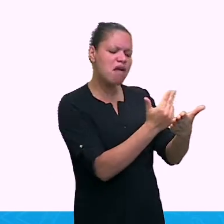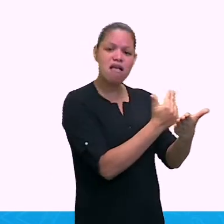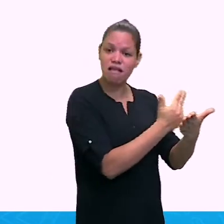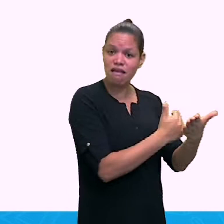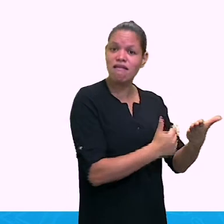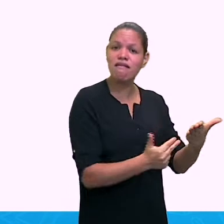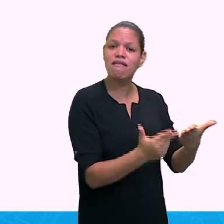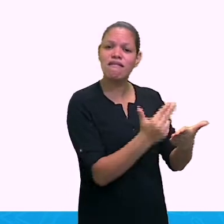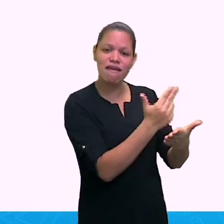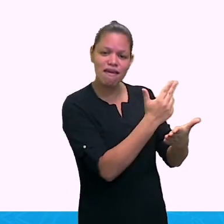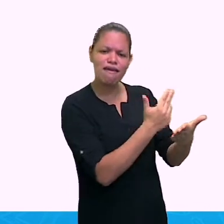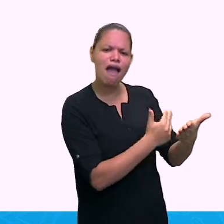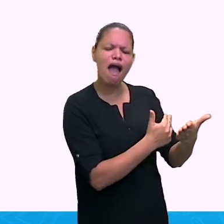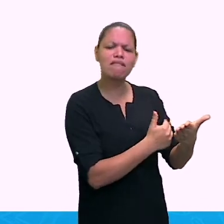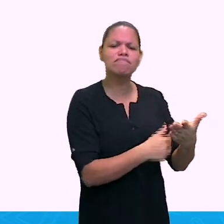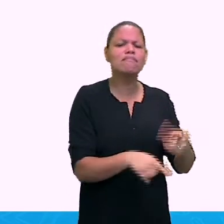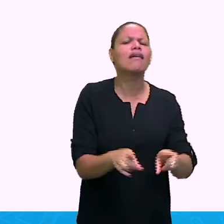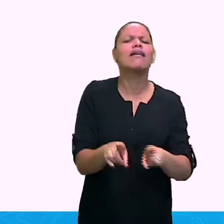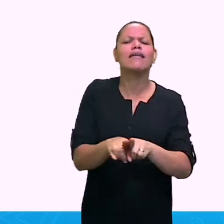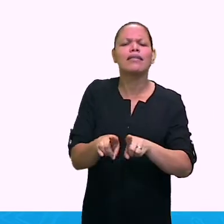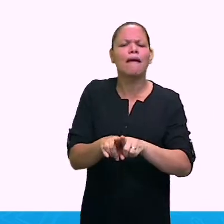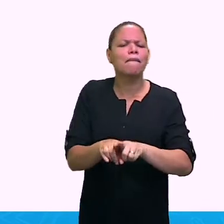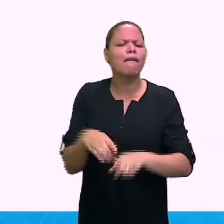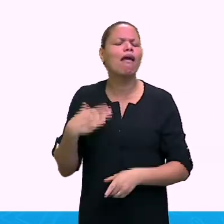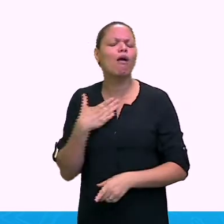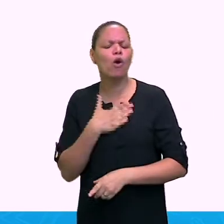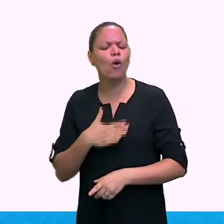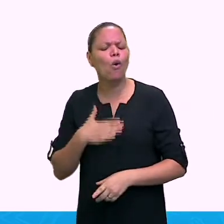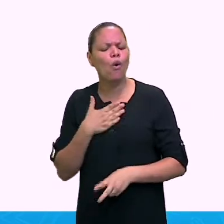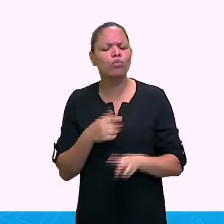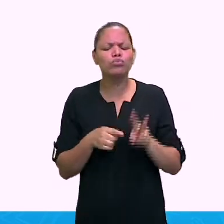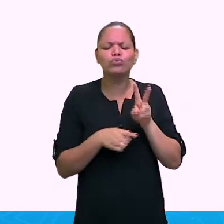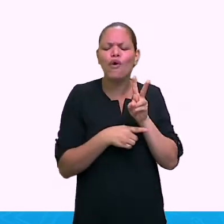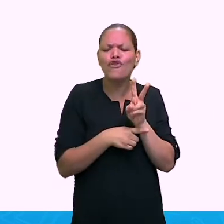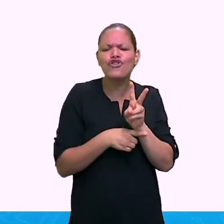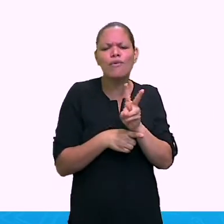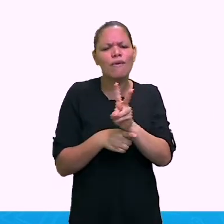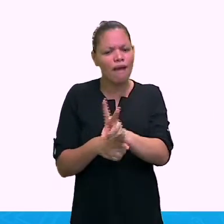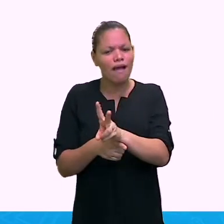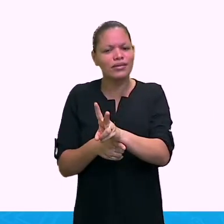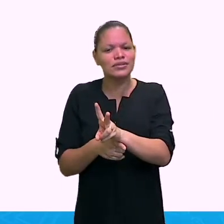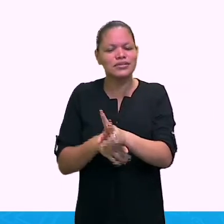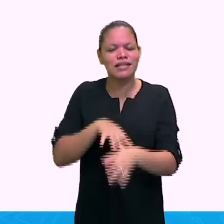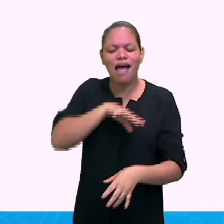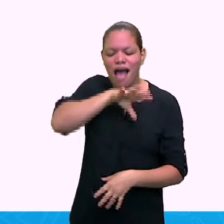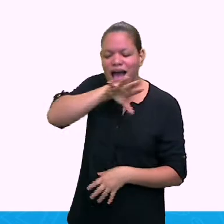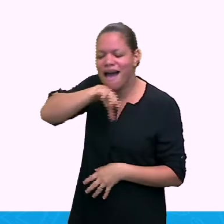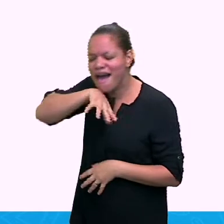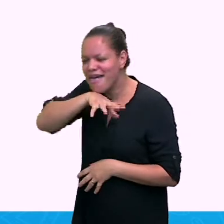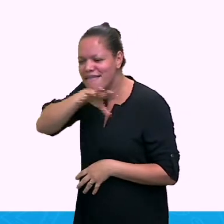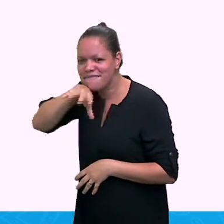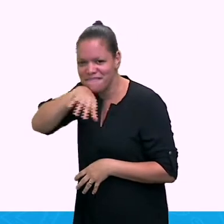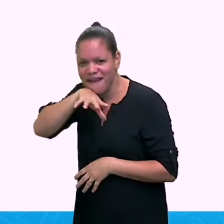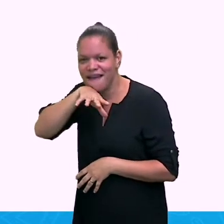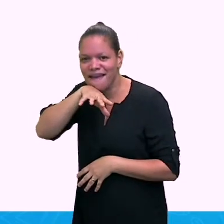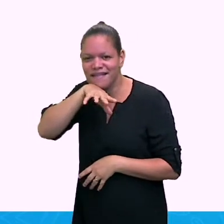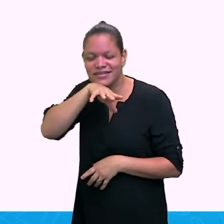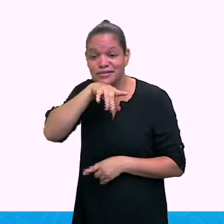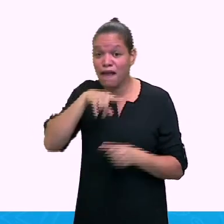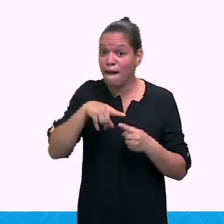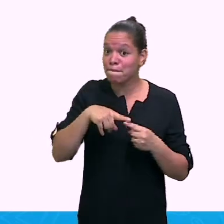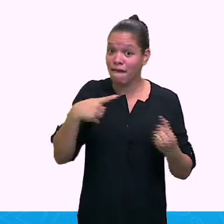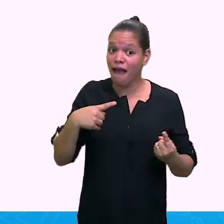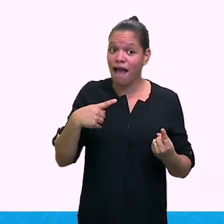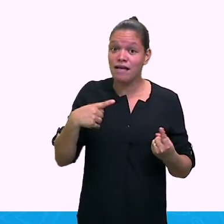gosta de ajudar animais. O heart dream, o sonho dela é entrevistar